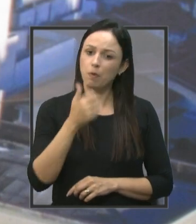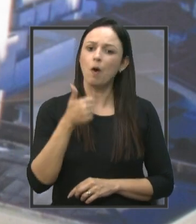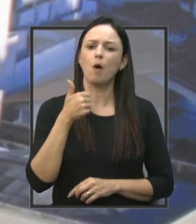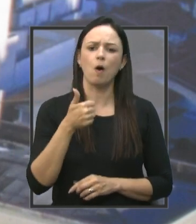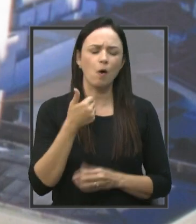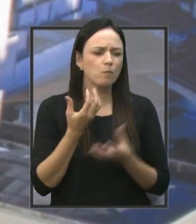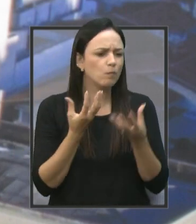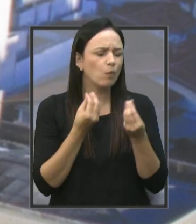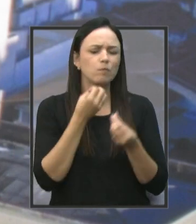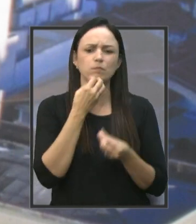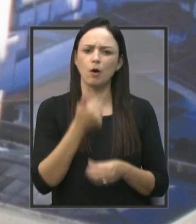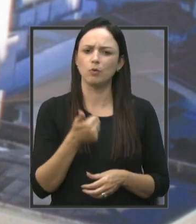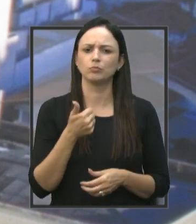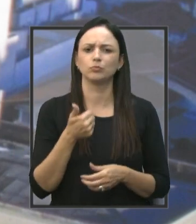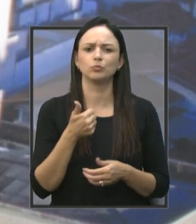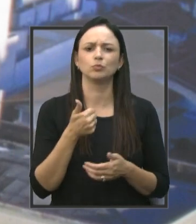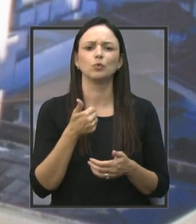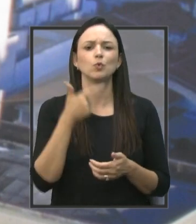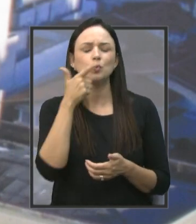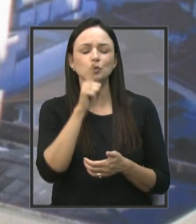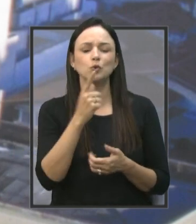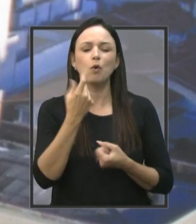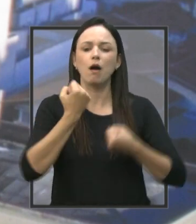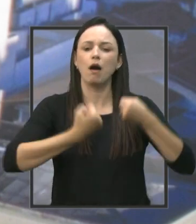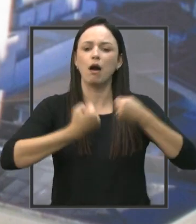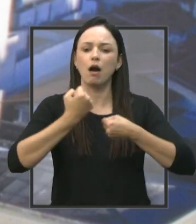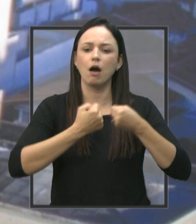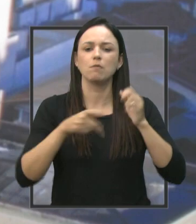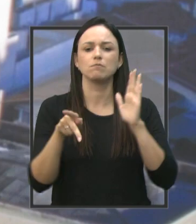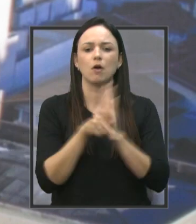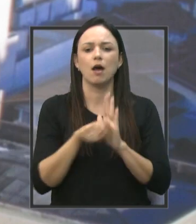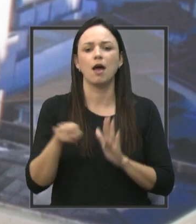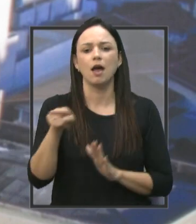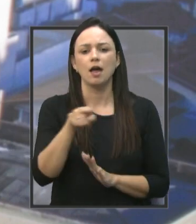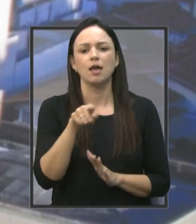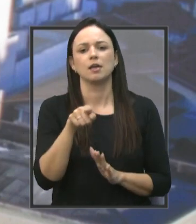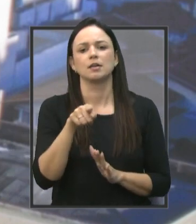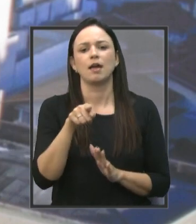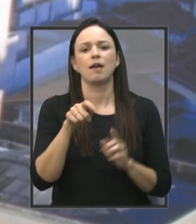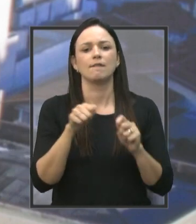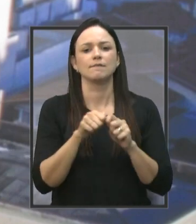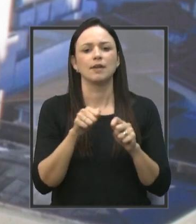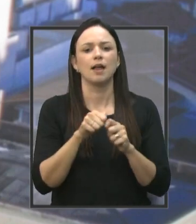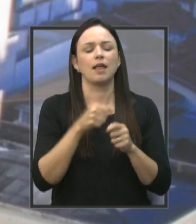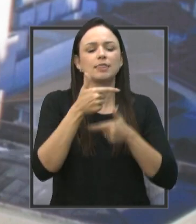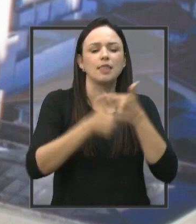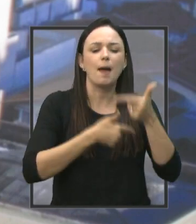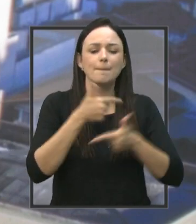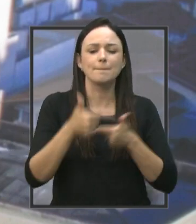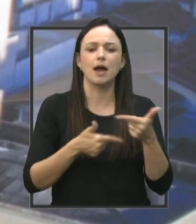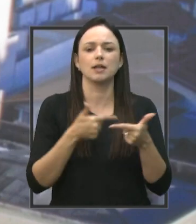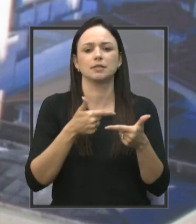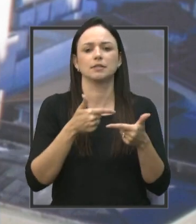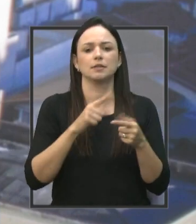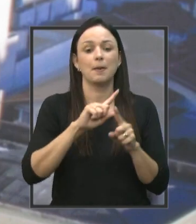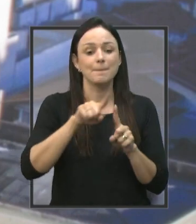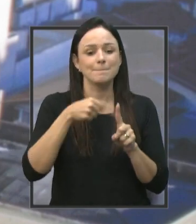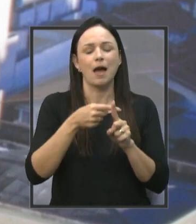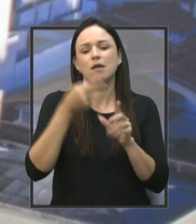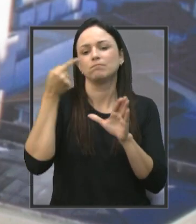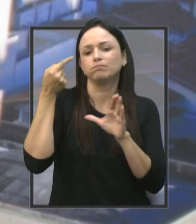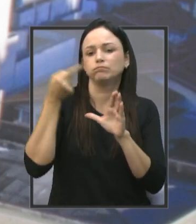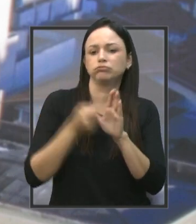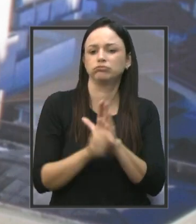o quão bom seria a aquisição de um veículo para que elas pudessem realizar um trabalho ainda mais a fundo